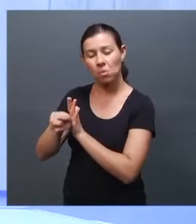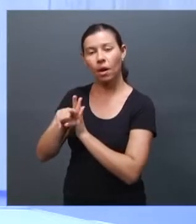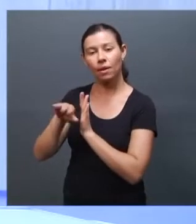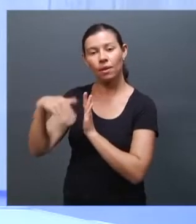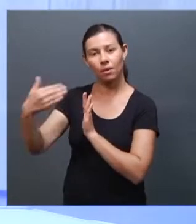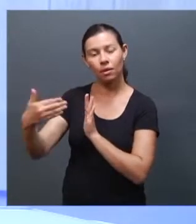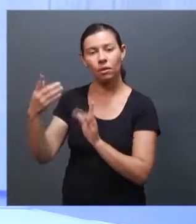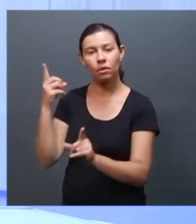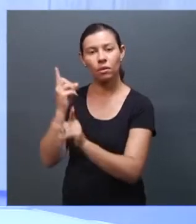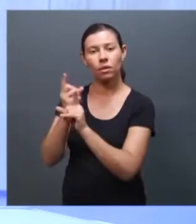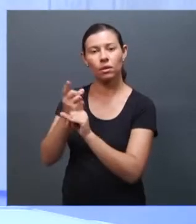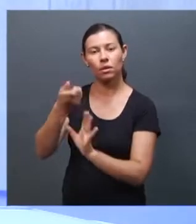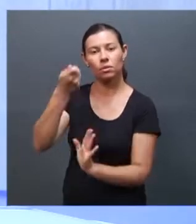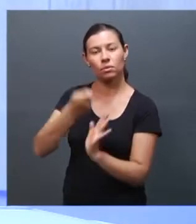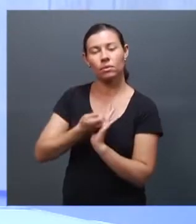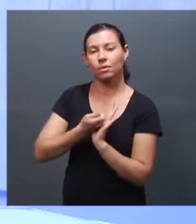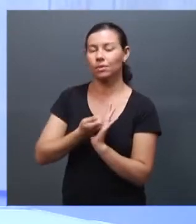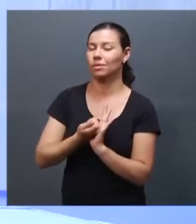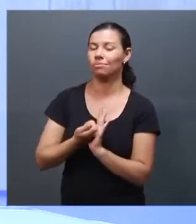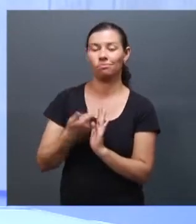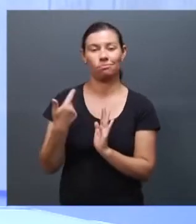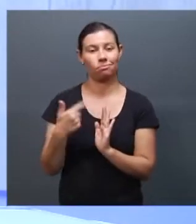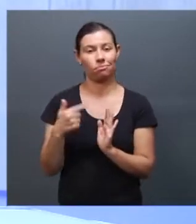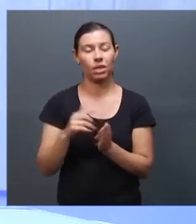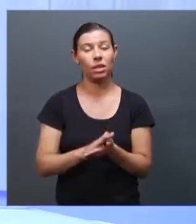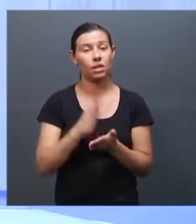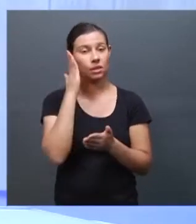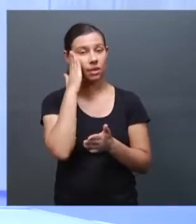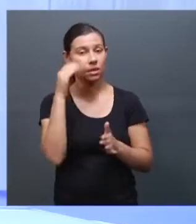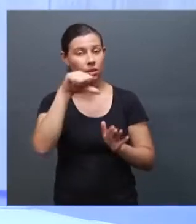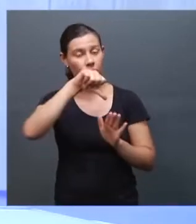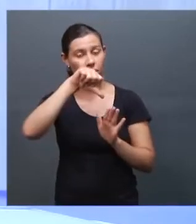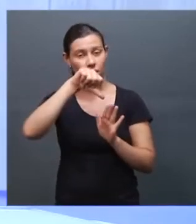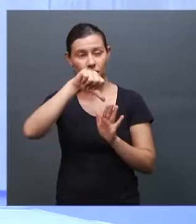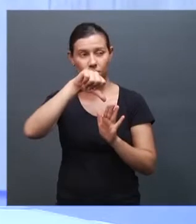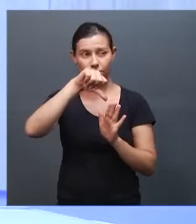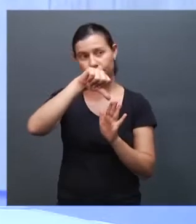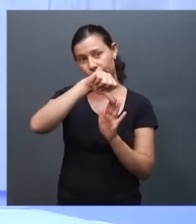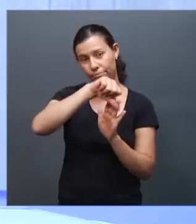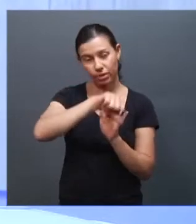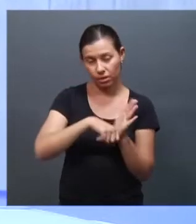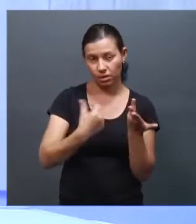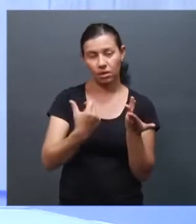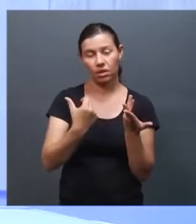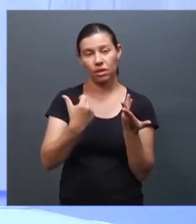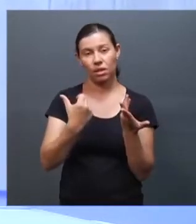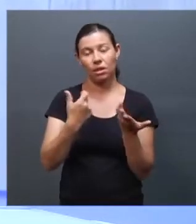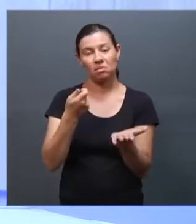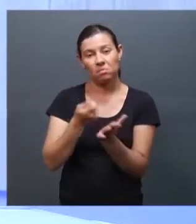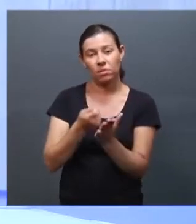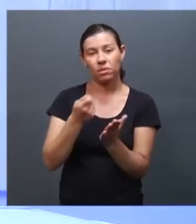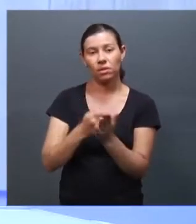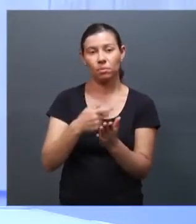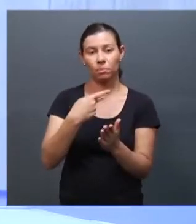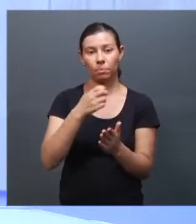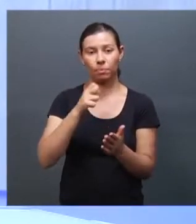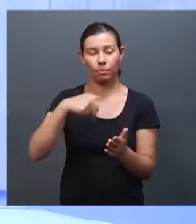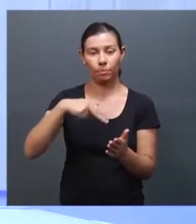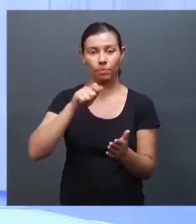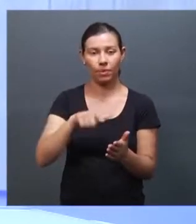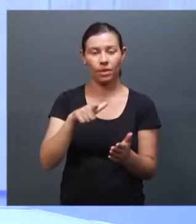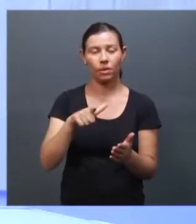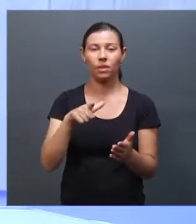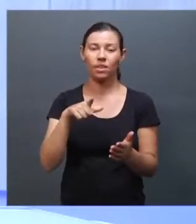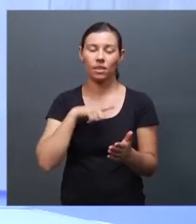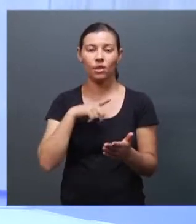sabe da seletividade penal, isso é realmente uma questão, mas também a gente tem outros meios de se punir uma conduta criminosa